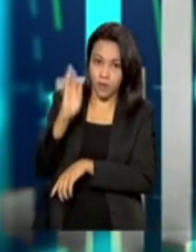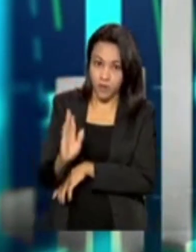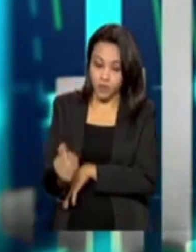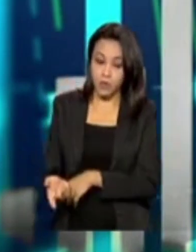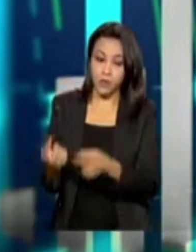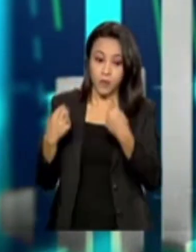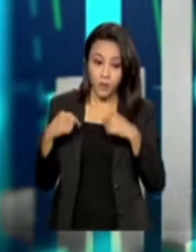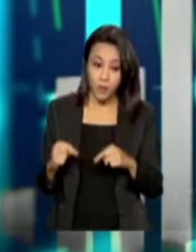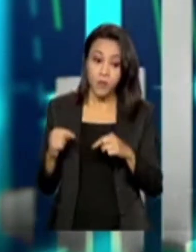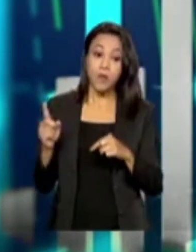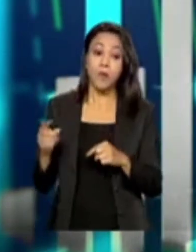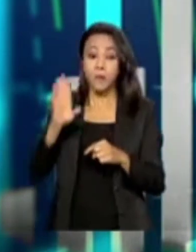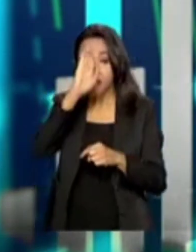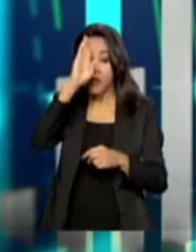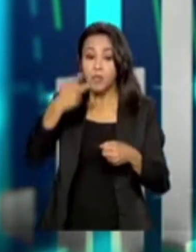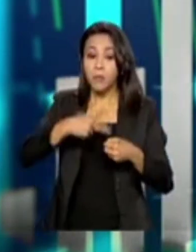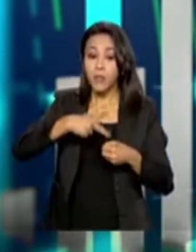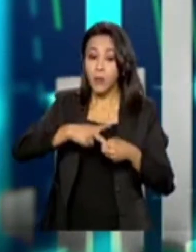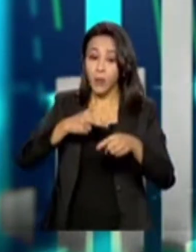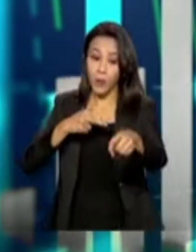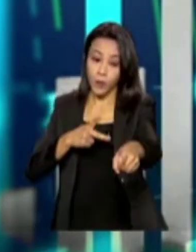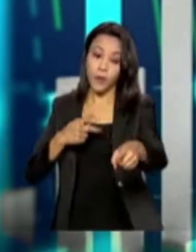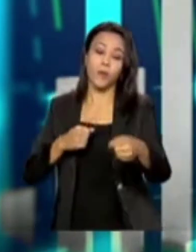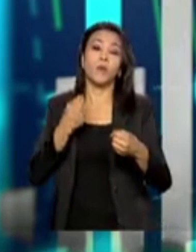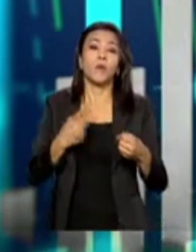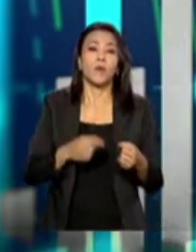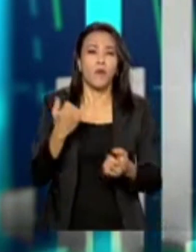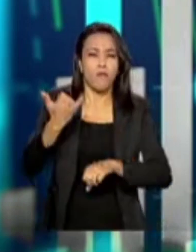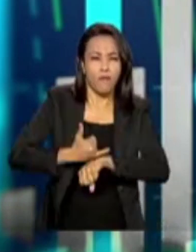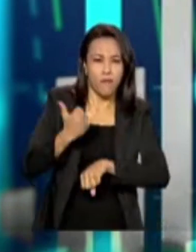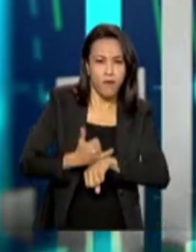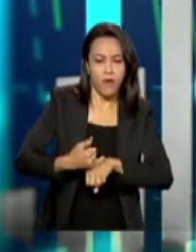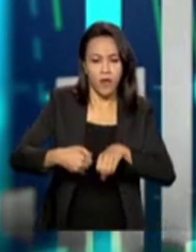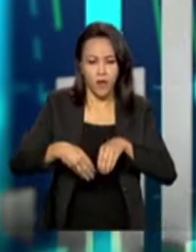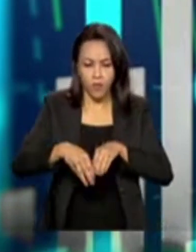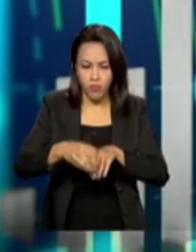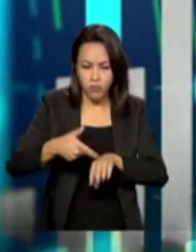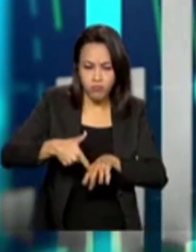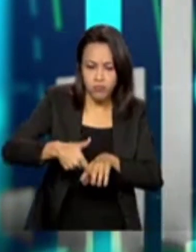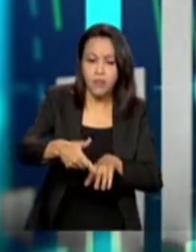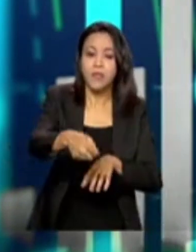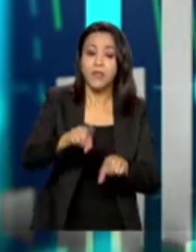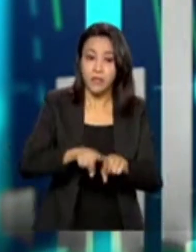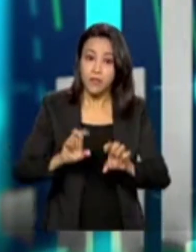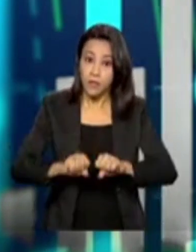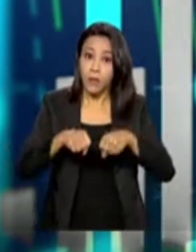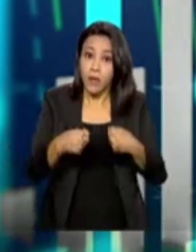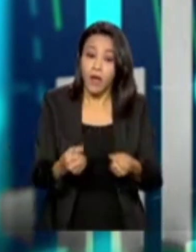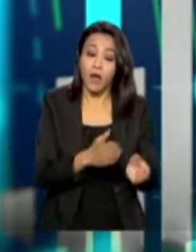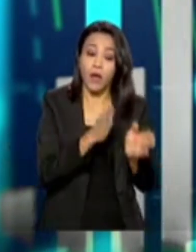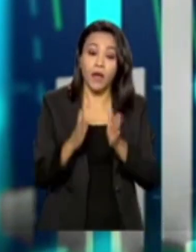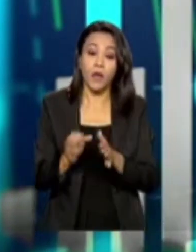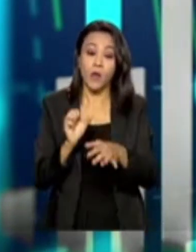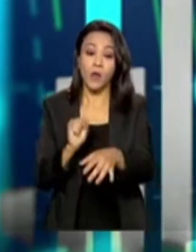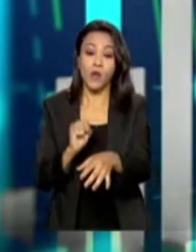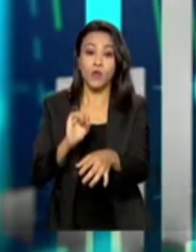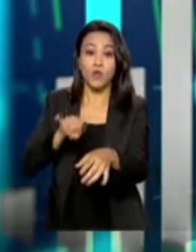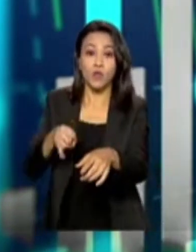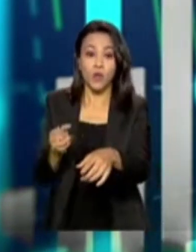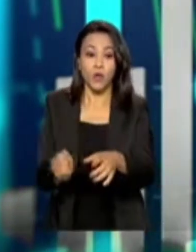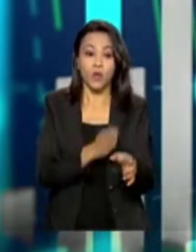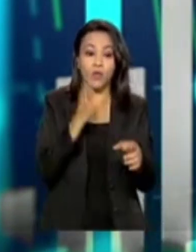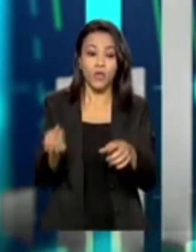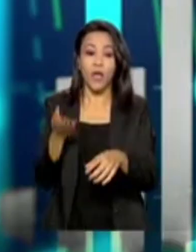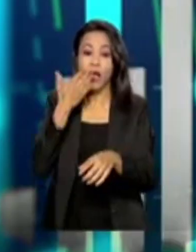Destaques foram petróleo, que o Brasil já é um grande exportador, minério de ferro, cujos preços se recuperaram um pouco, soja, açúcares e